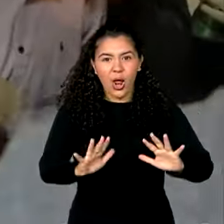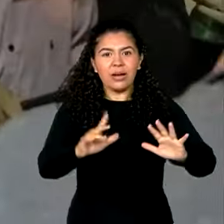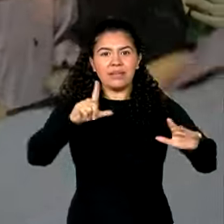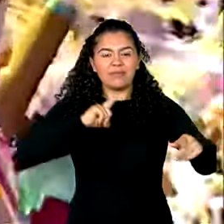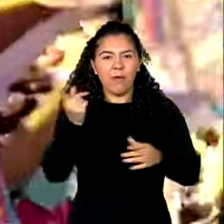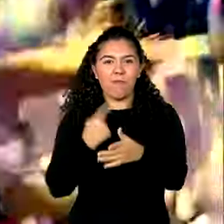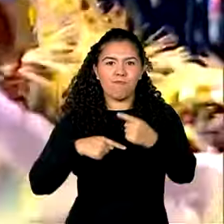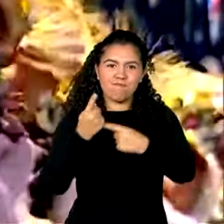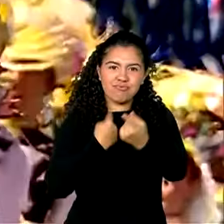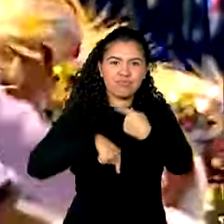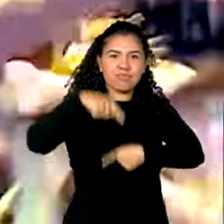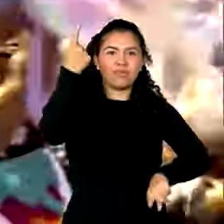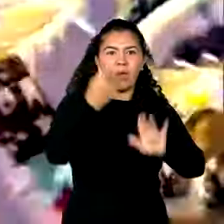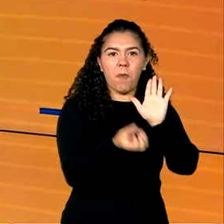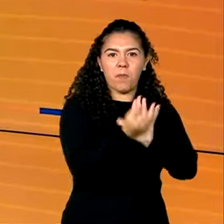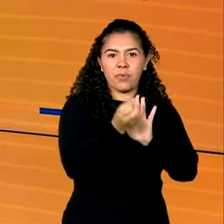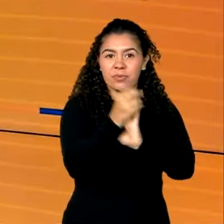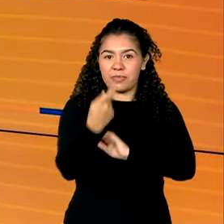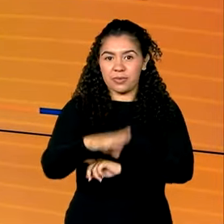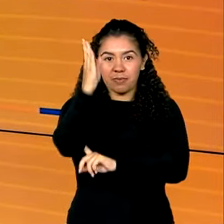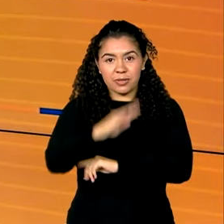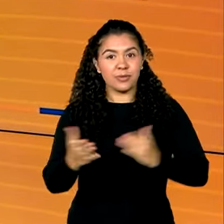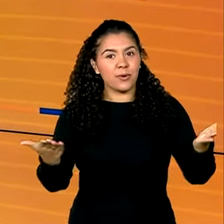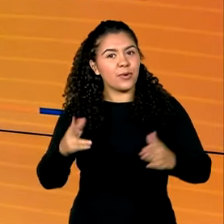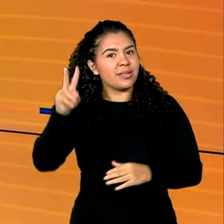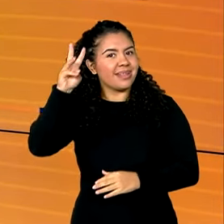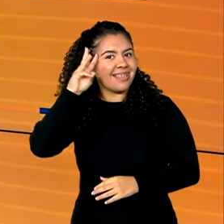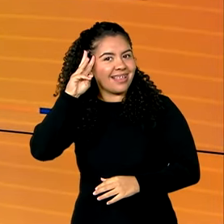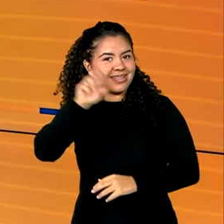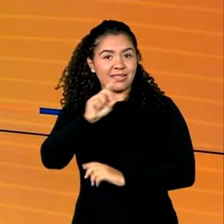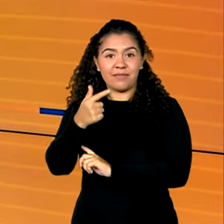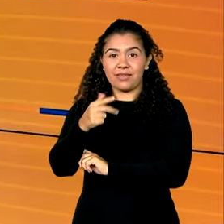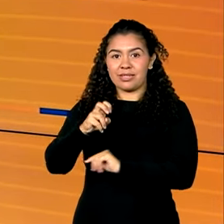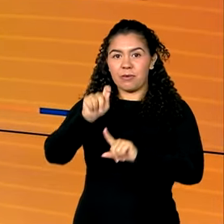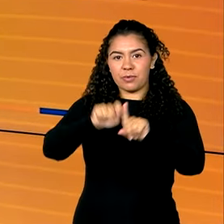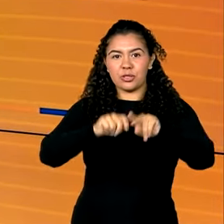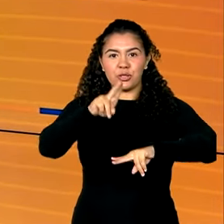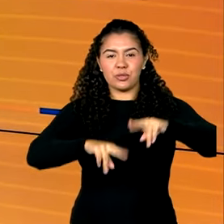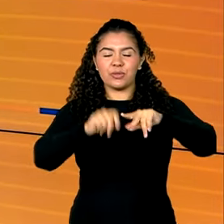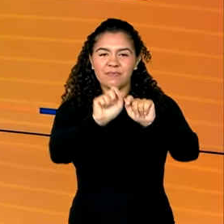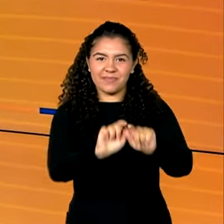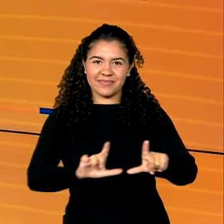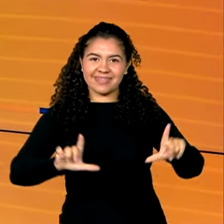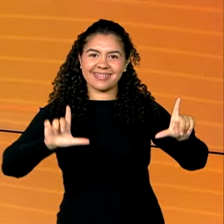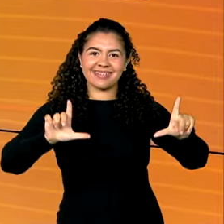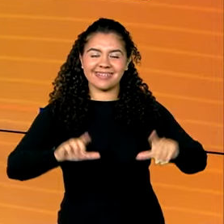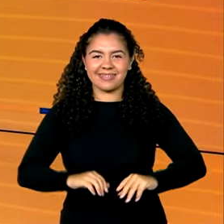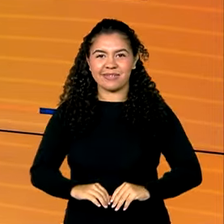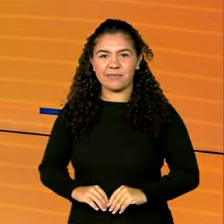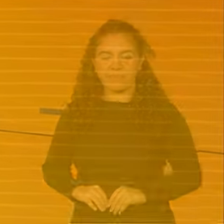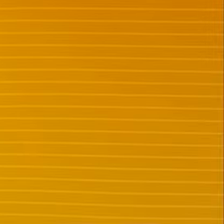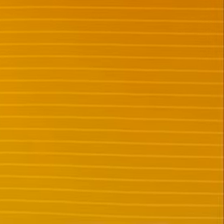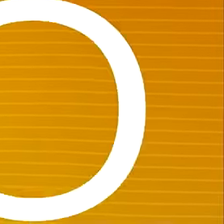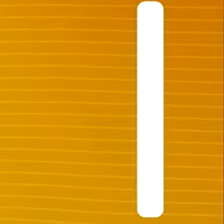alavancam a cadeia produtiva do país. Terça-feira, 25 de junho, o Brasil em Dia começa agora.